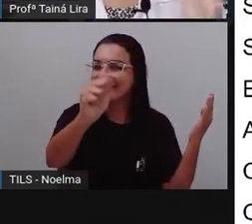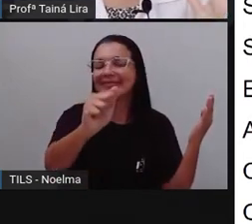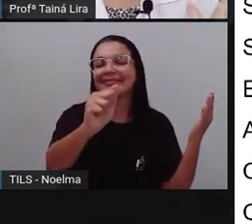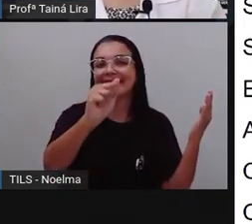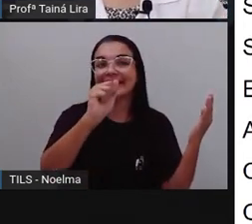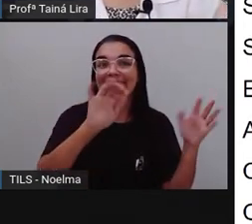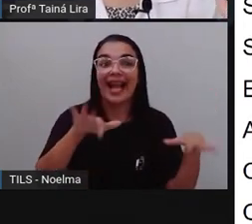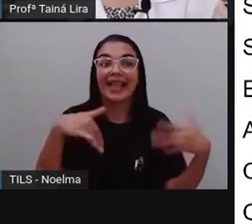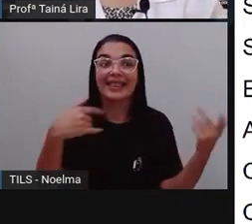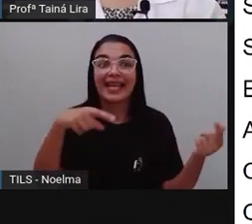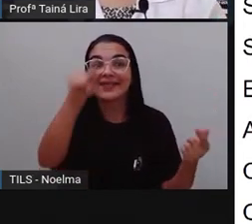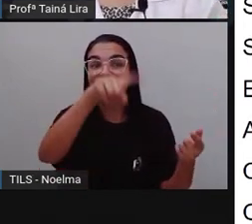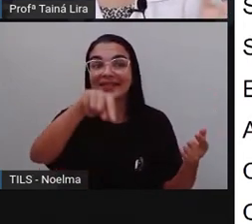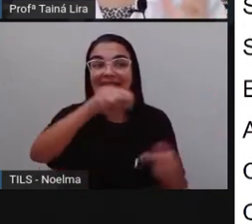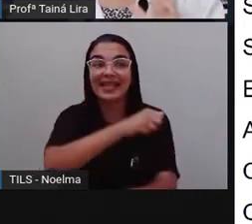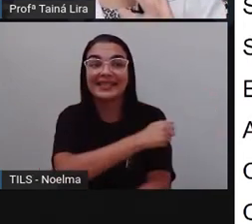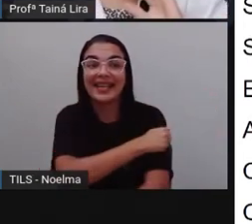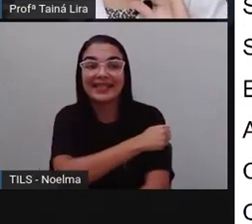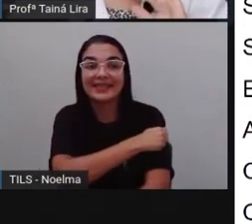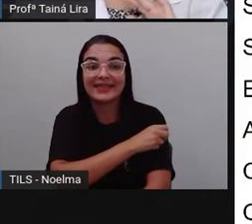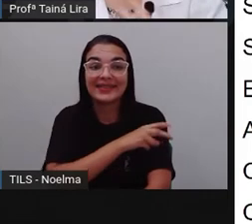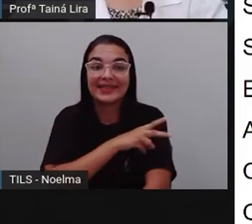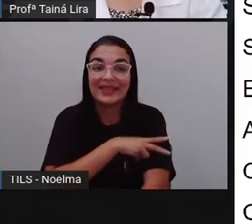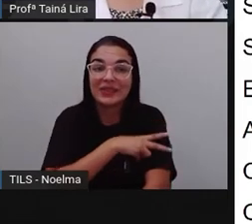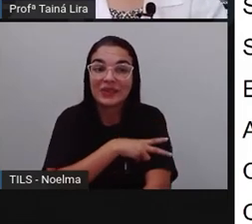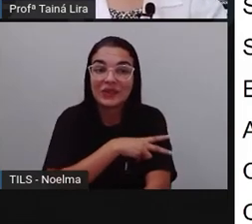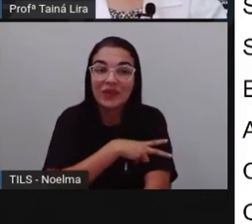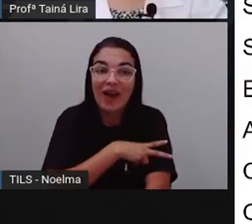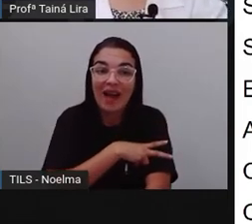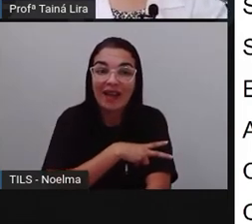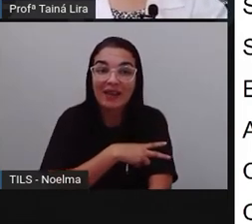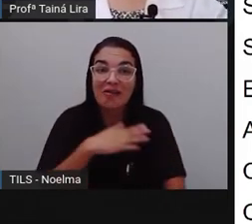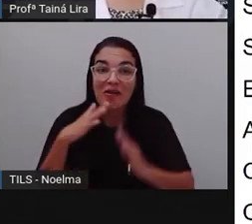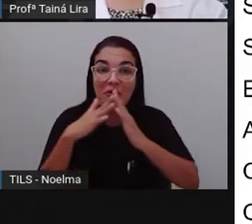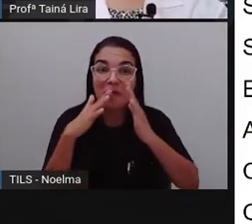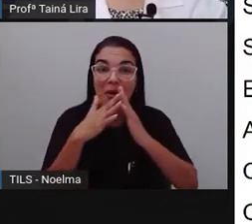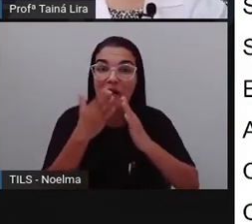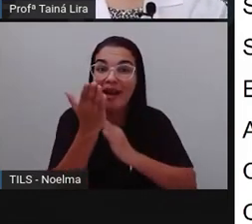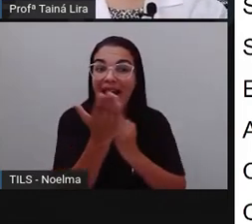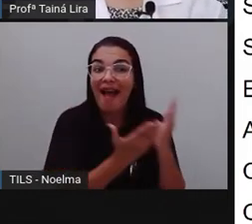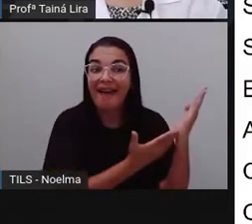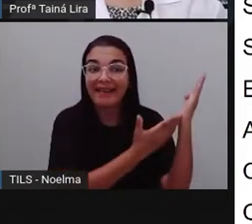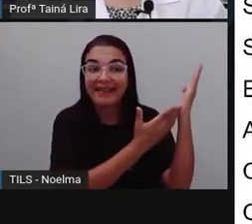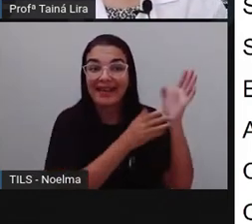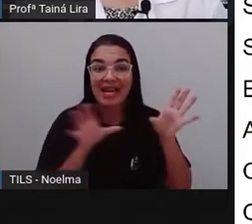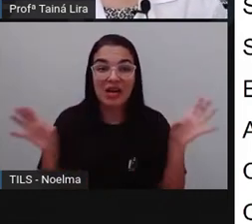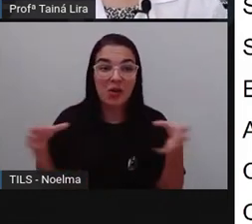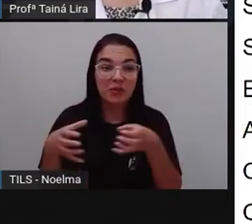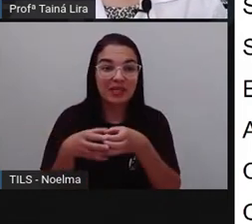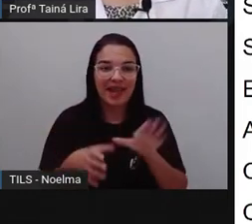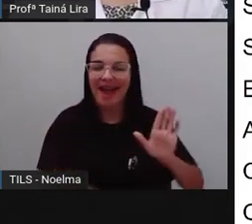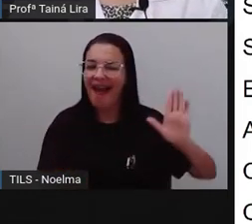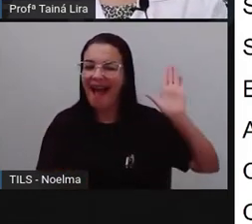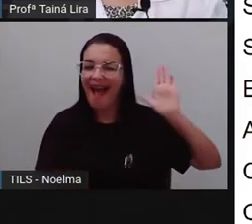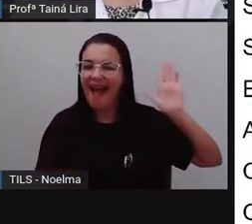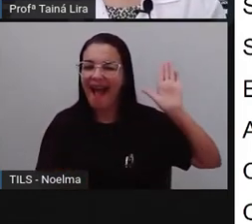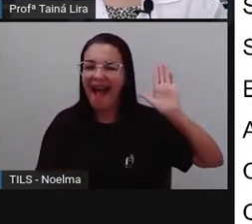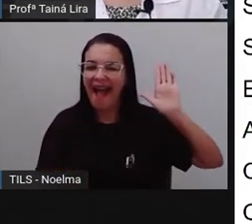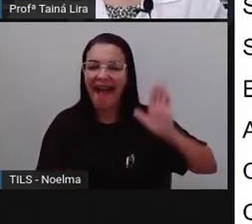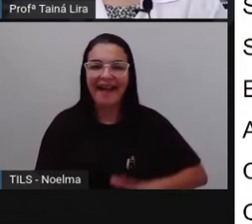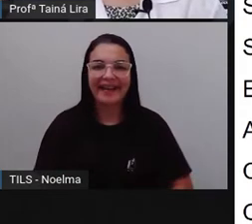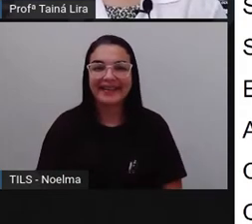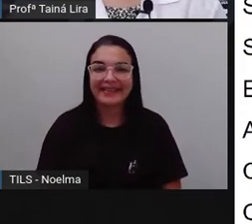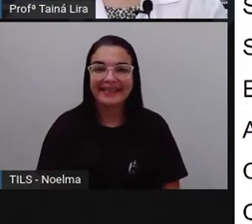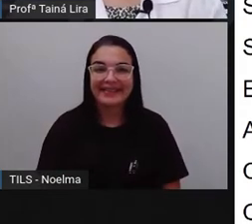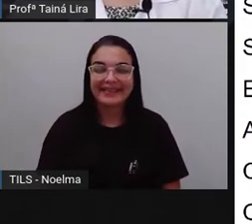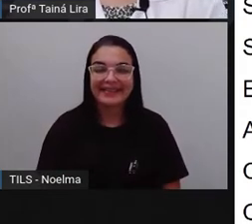segundo ano que moram aí na comunidade Matinha dos Pretos? Cadê? Levanta a mão para a Pró ver. Muito bem.